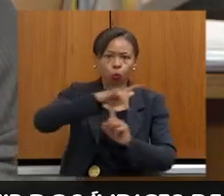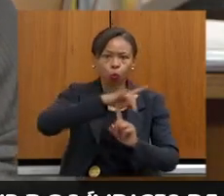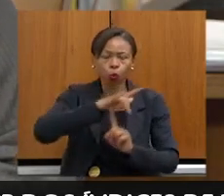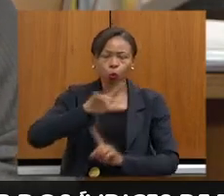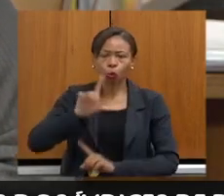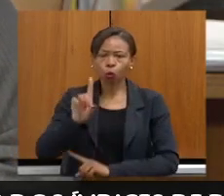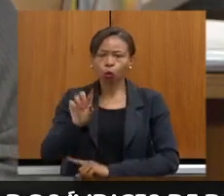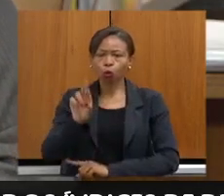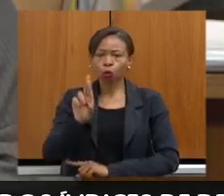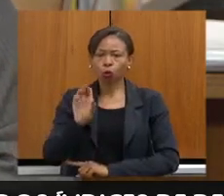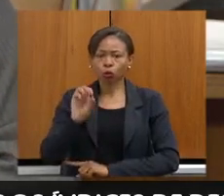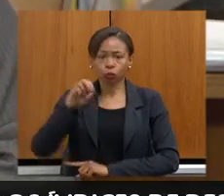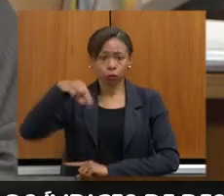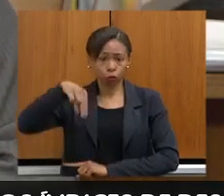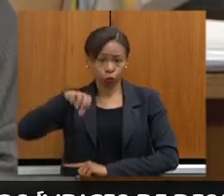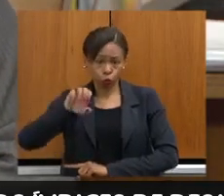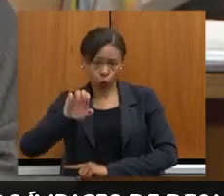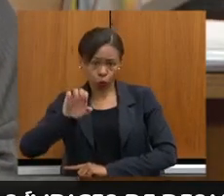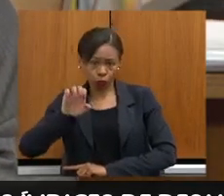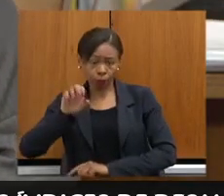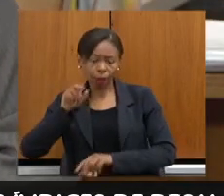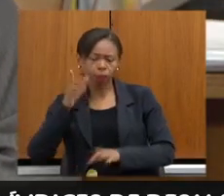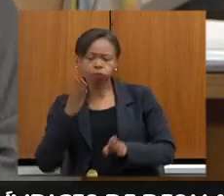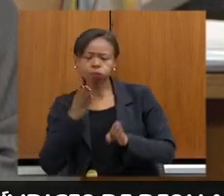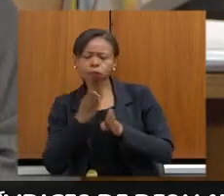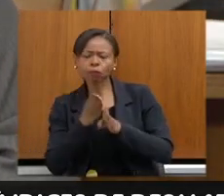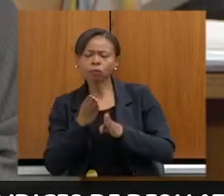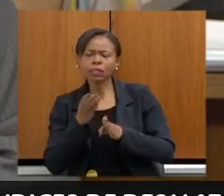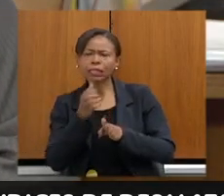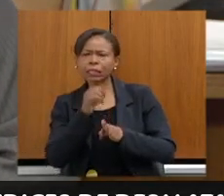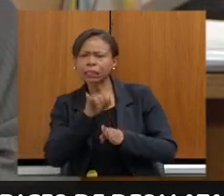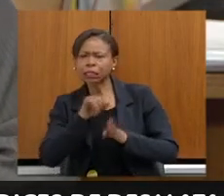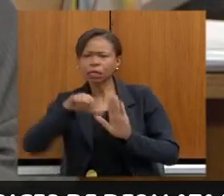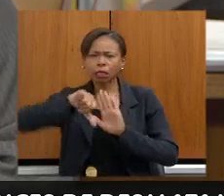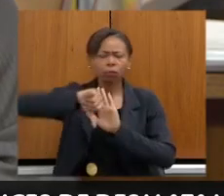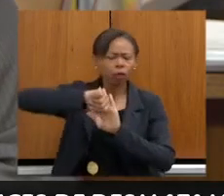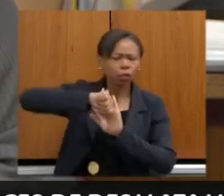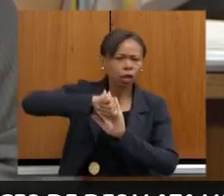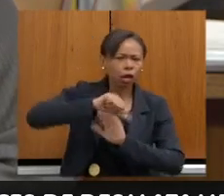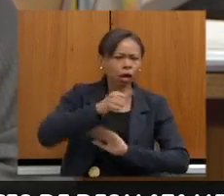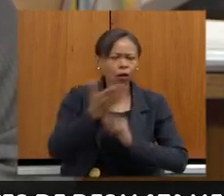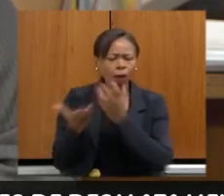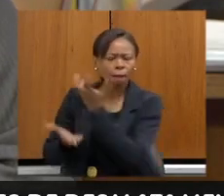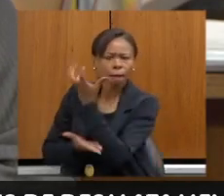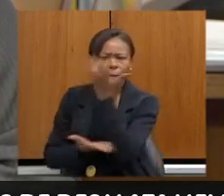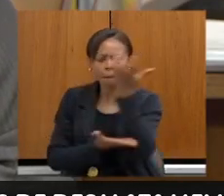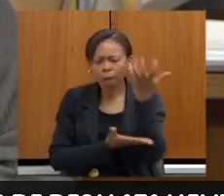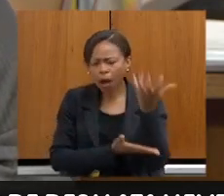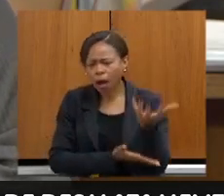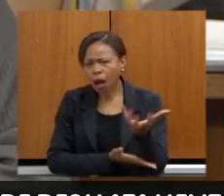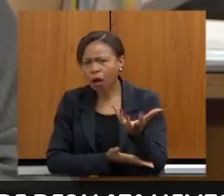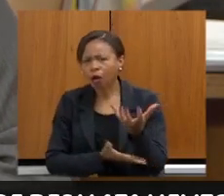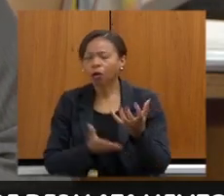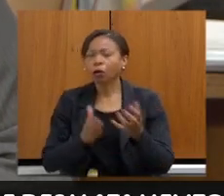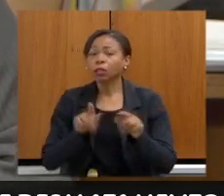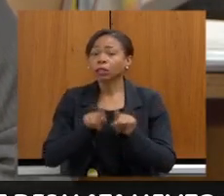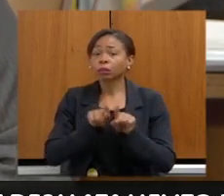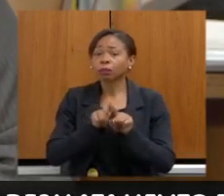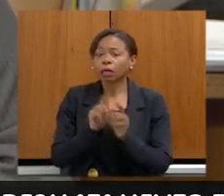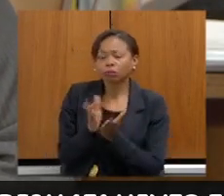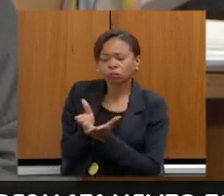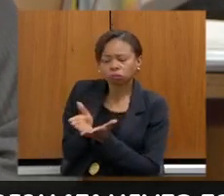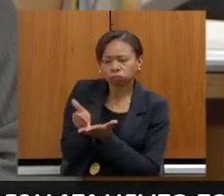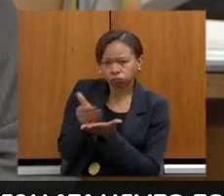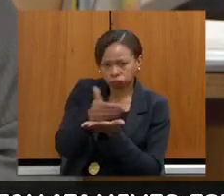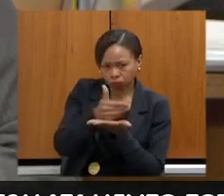comprovação ou não da infração ambiental. Nós temos aí uma busca nos registros de banco de